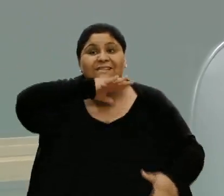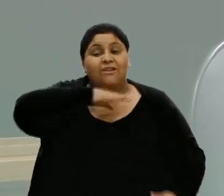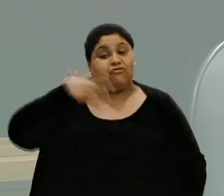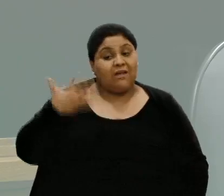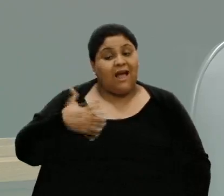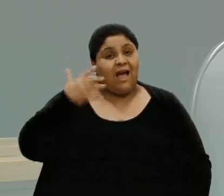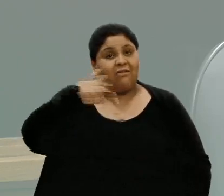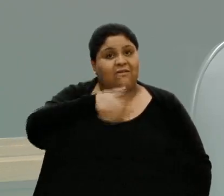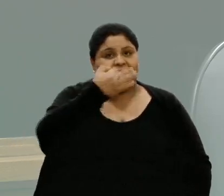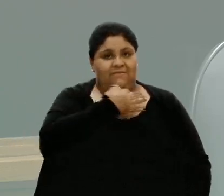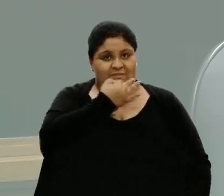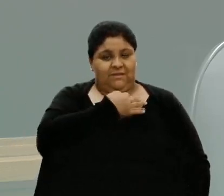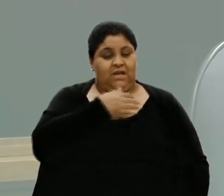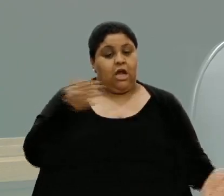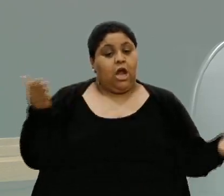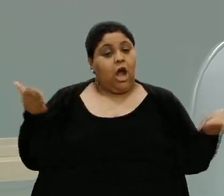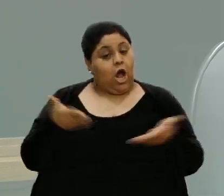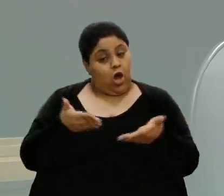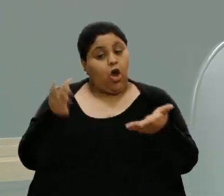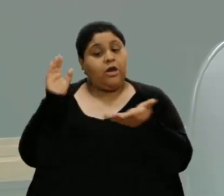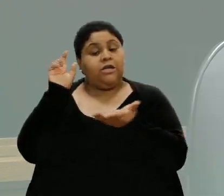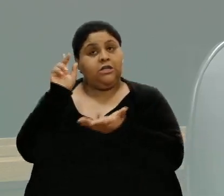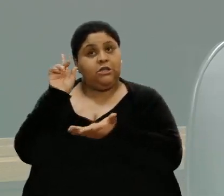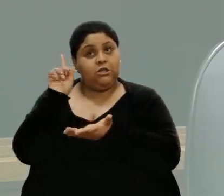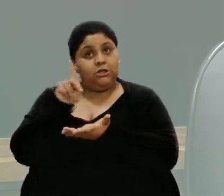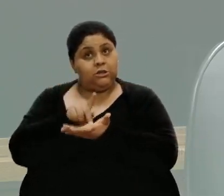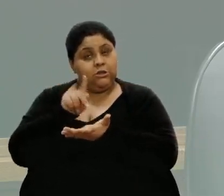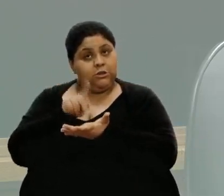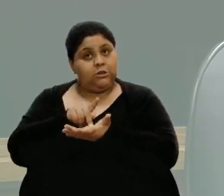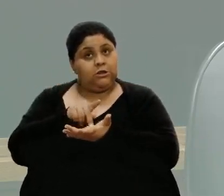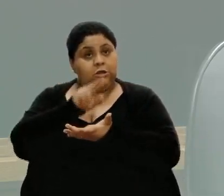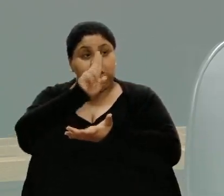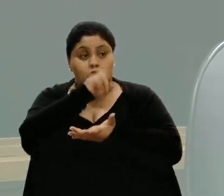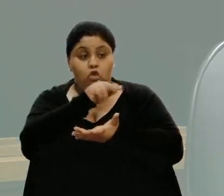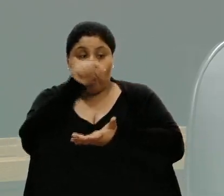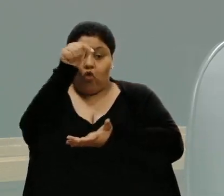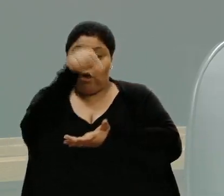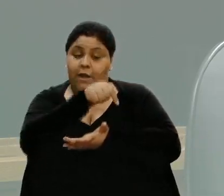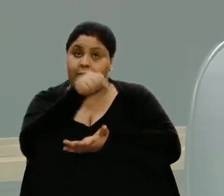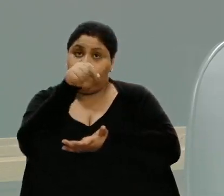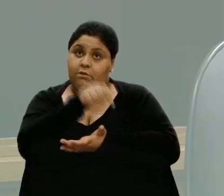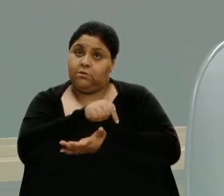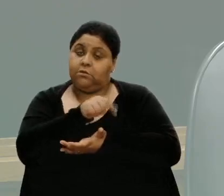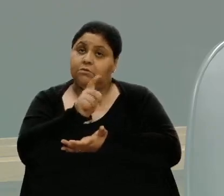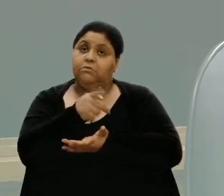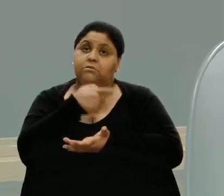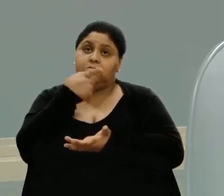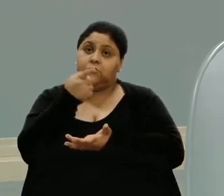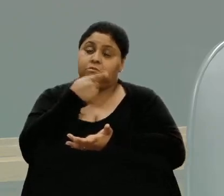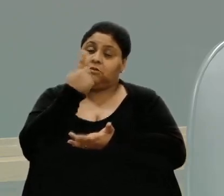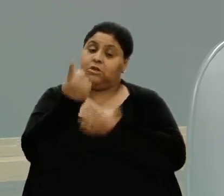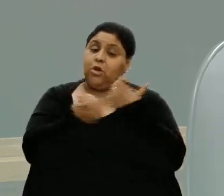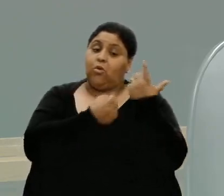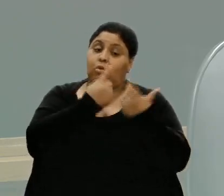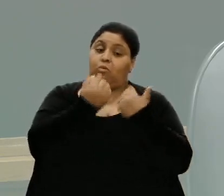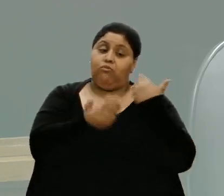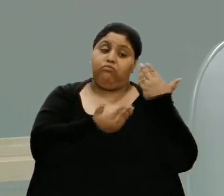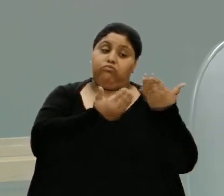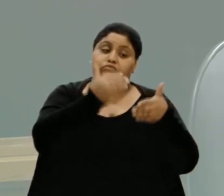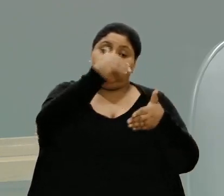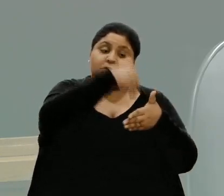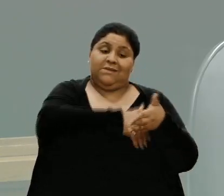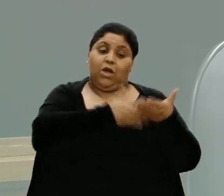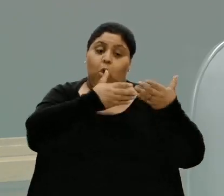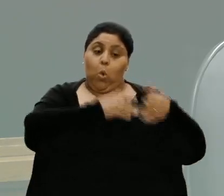Agora, realmente, nunca aqui nós levantamos alguma questão de votar contra o